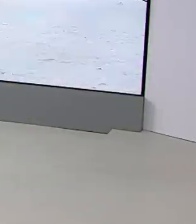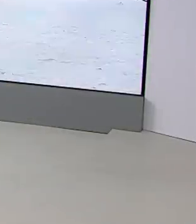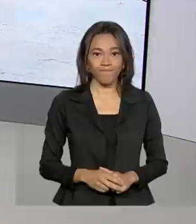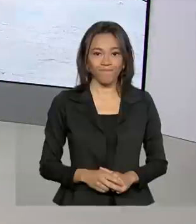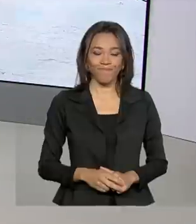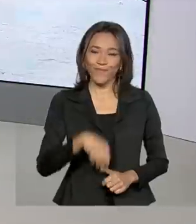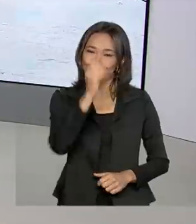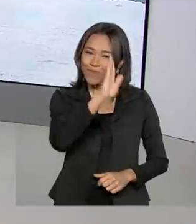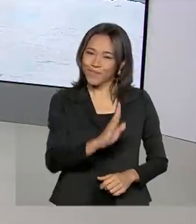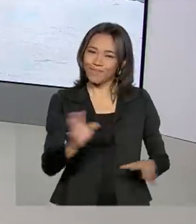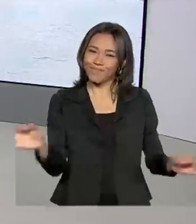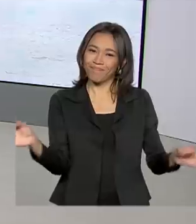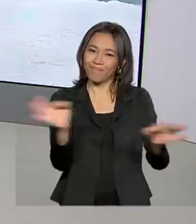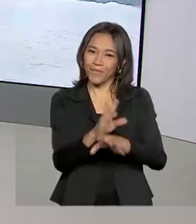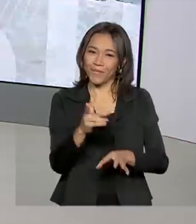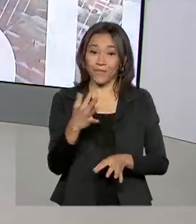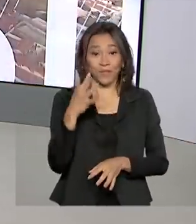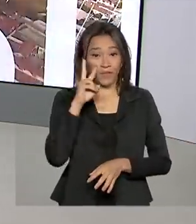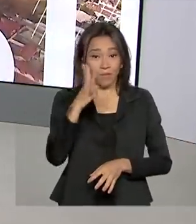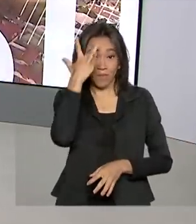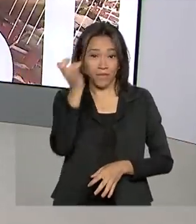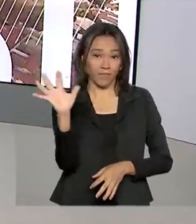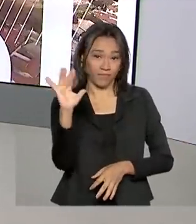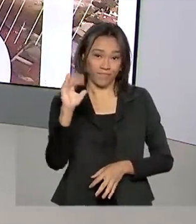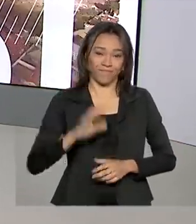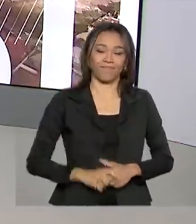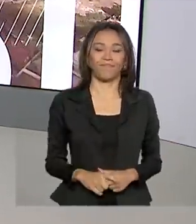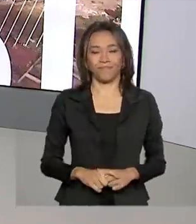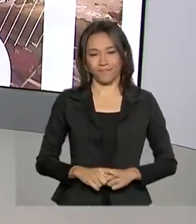O Brasil em Dia termina aqui. Nos vemos amanhã. Tchau, tchau.